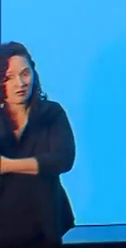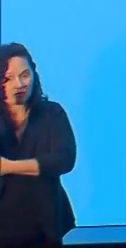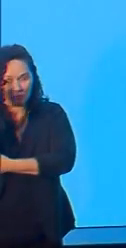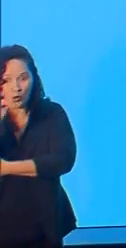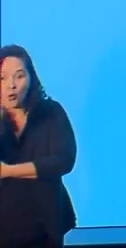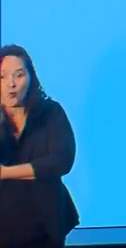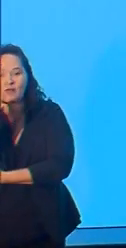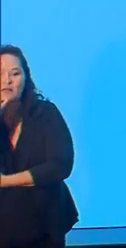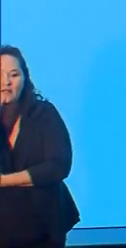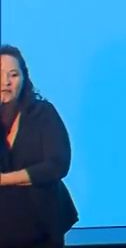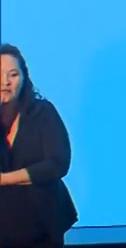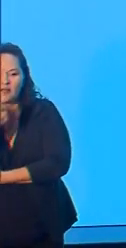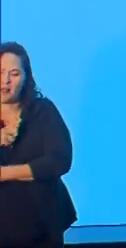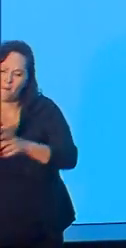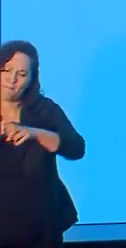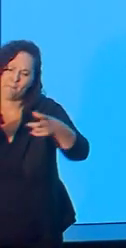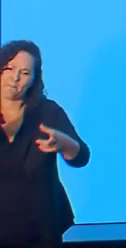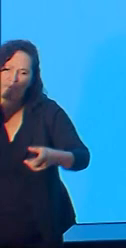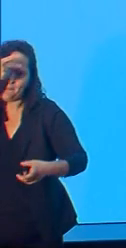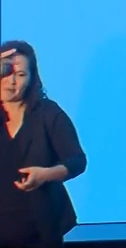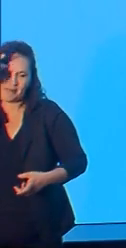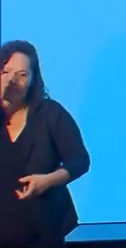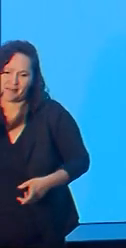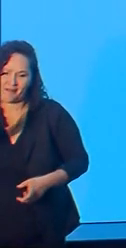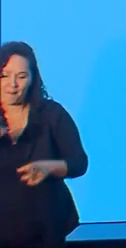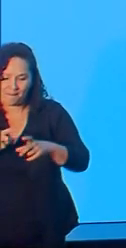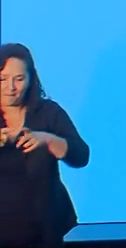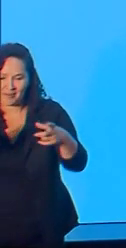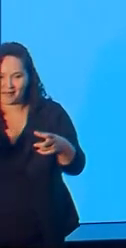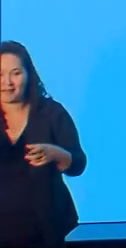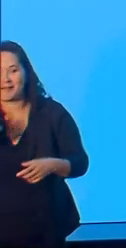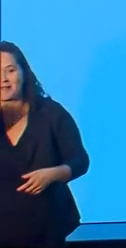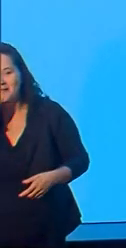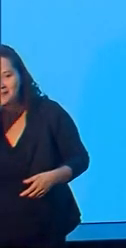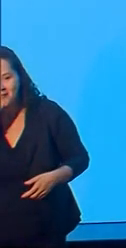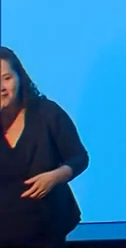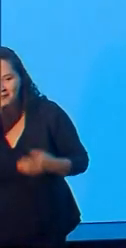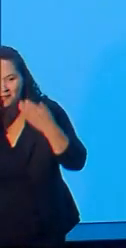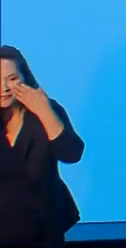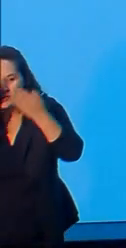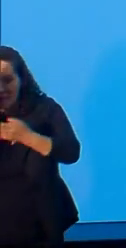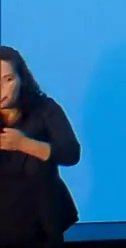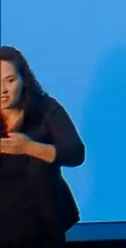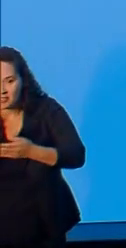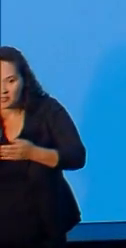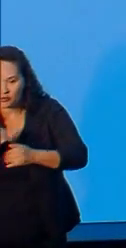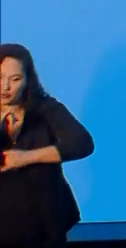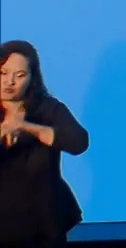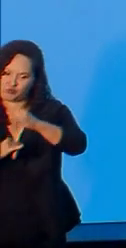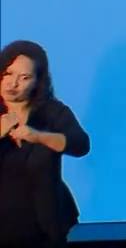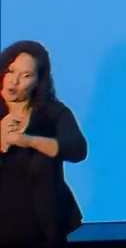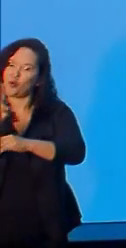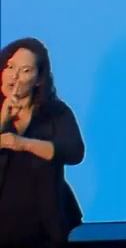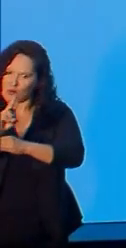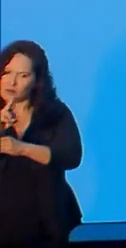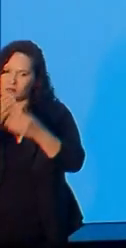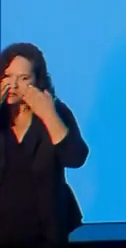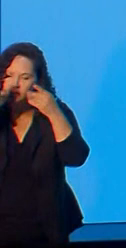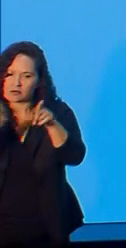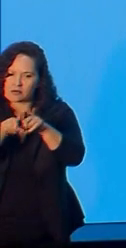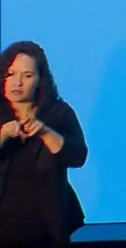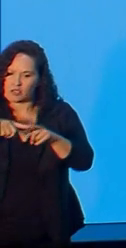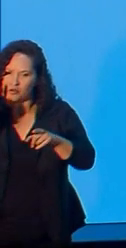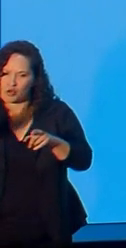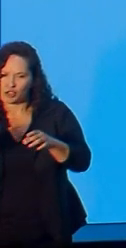tem mais celulares do que pessoas no Brasil, né? Então, isso demonstra que o Brasil é um país conectado, e também para mostrar que nós